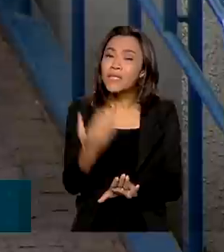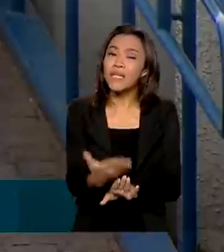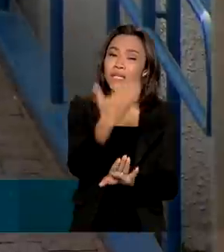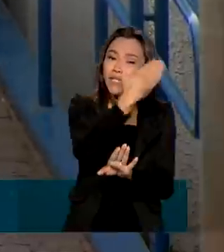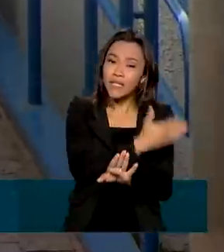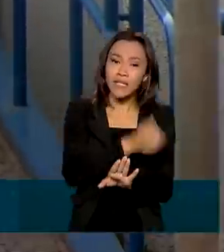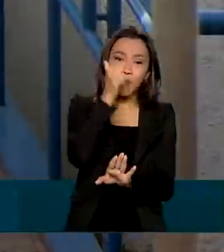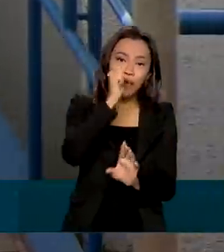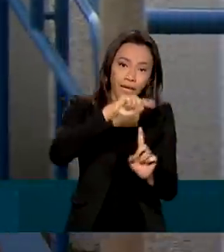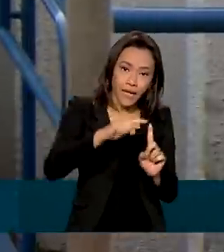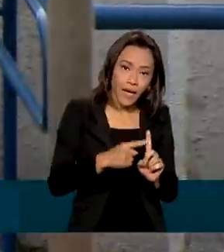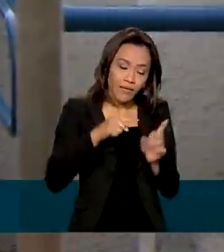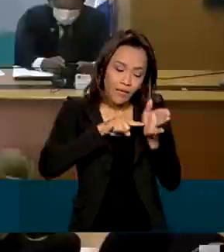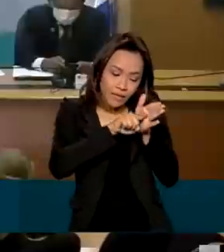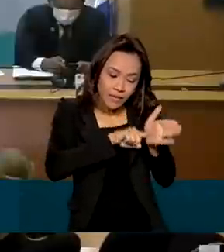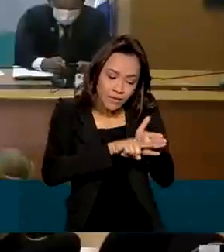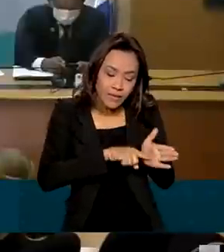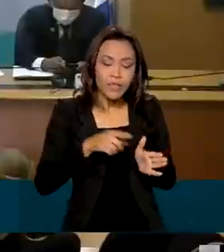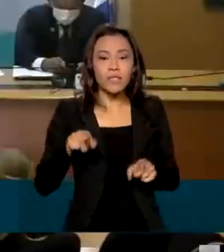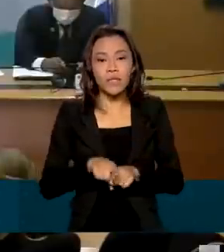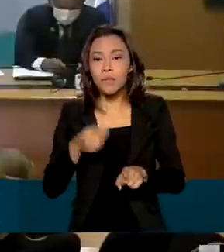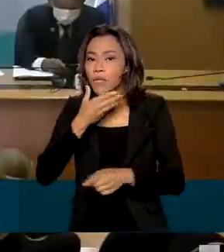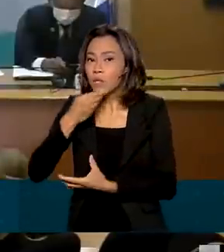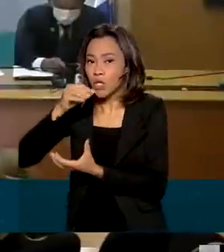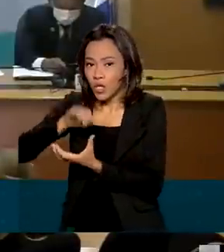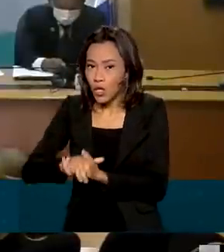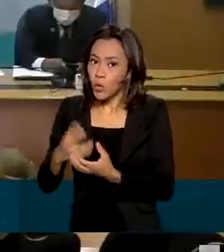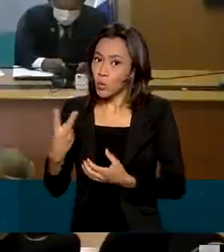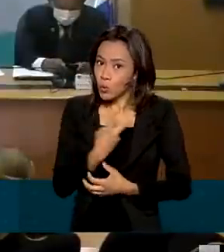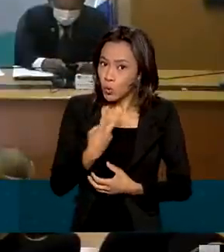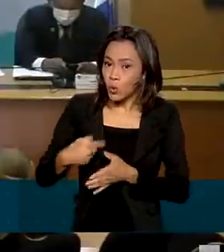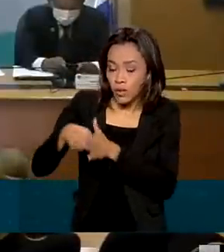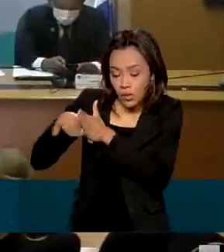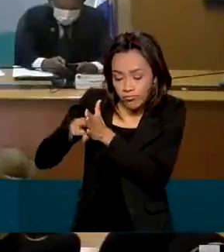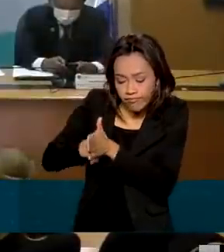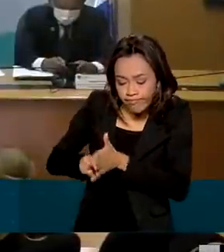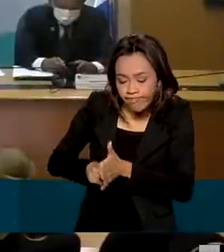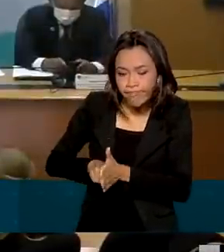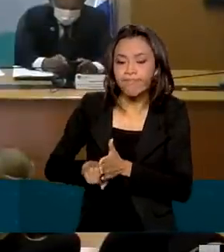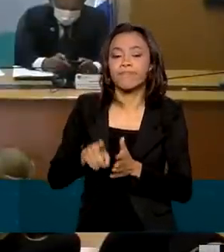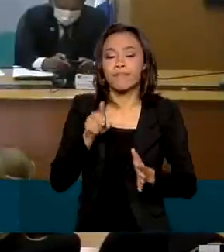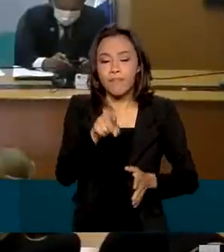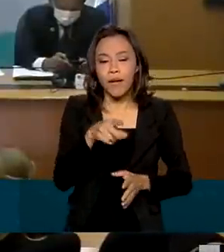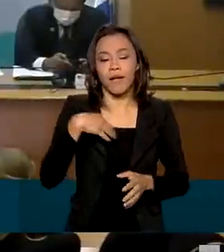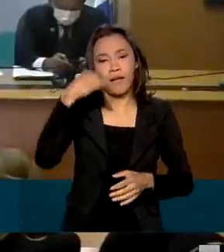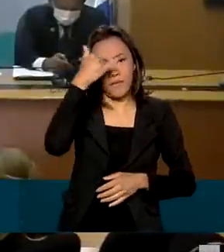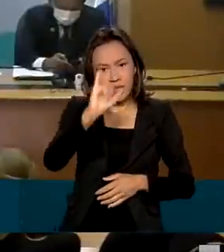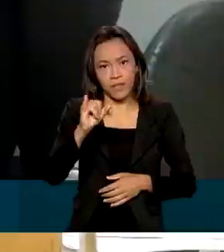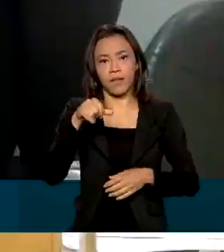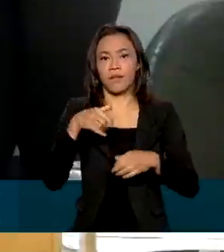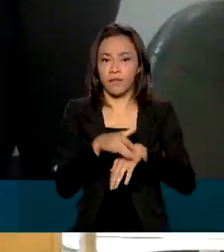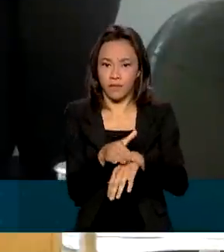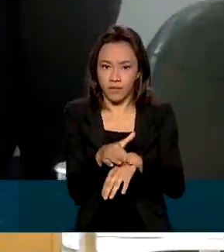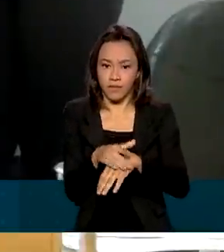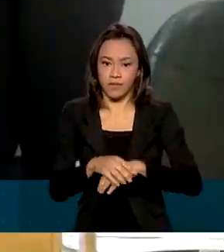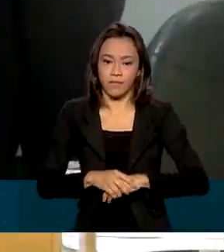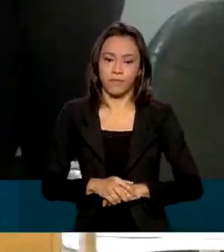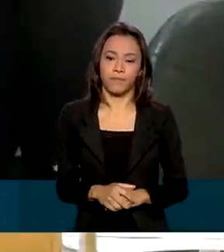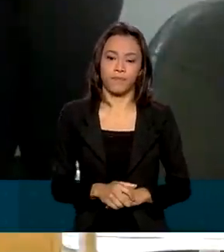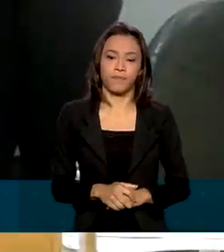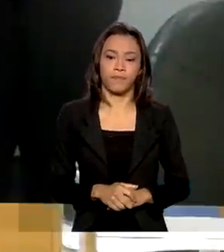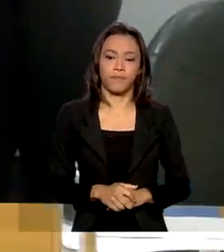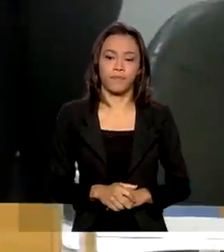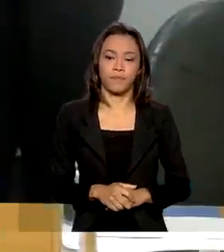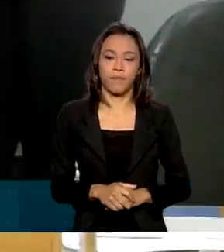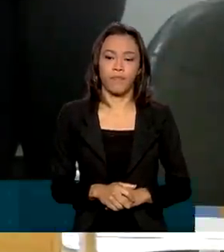gestante e de seu parceiro são parte da campanha de enfrentamento à sífilis e à sífilis congênita. O parceiro tem